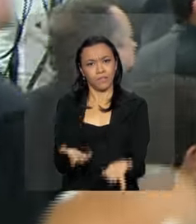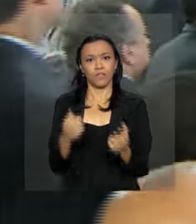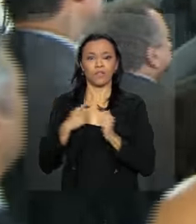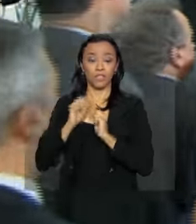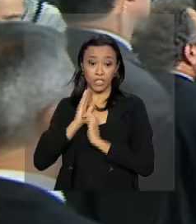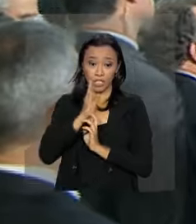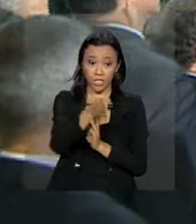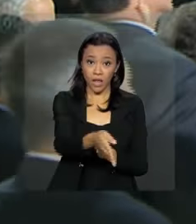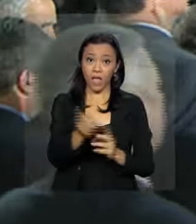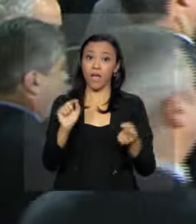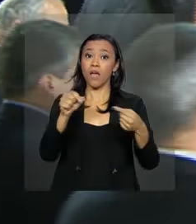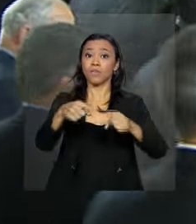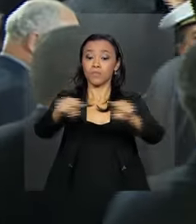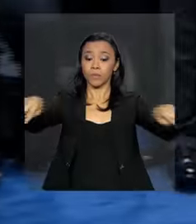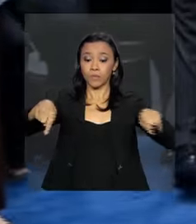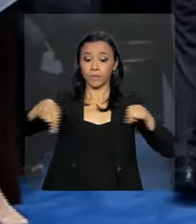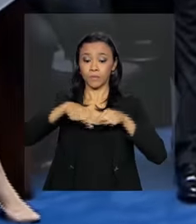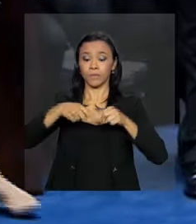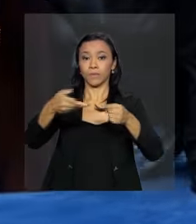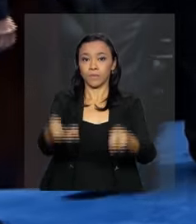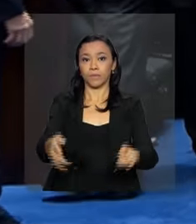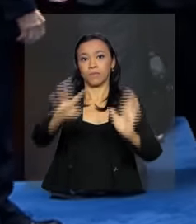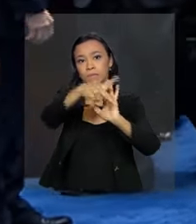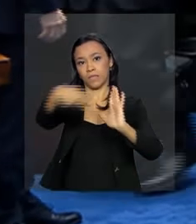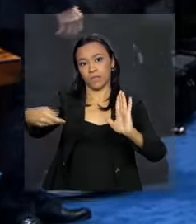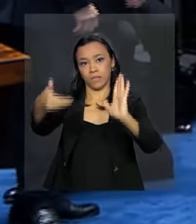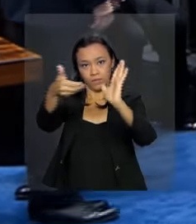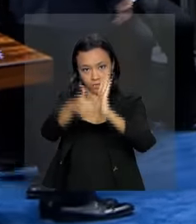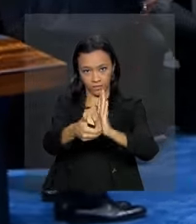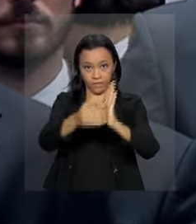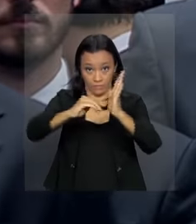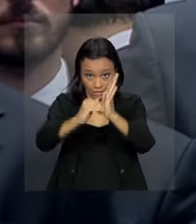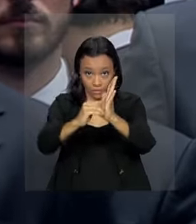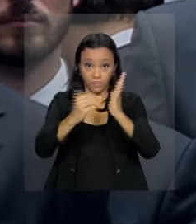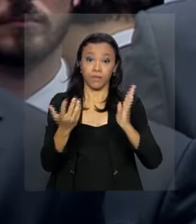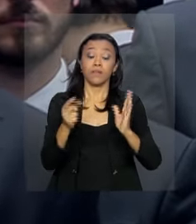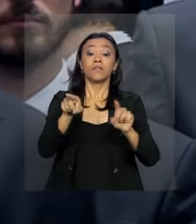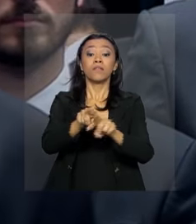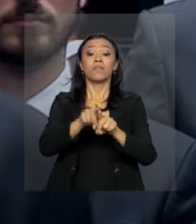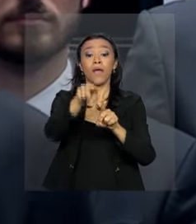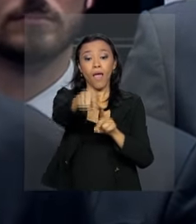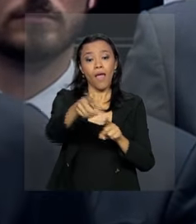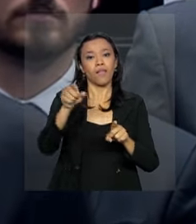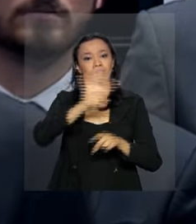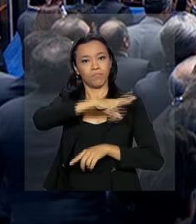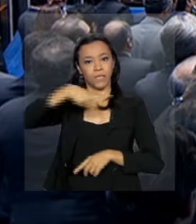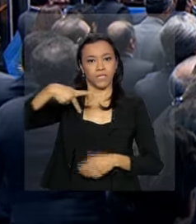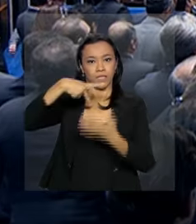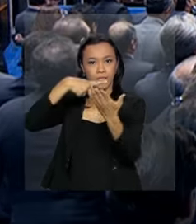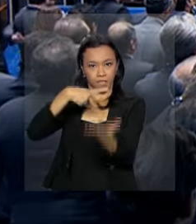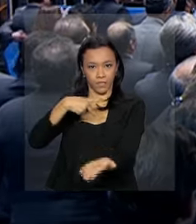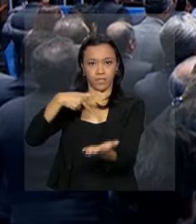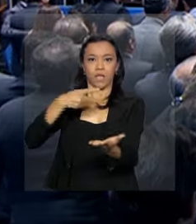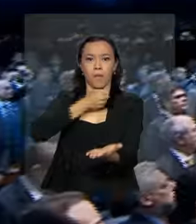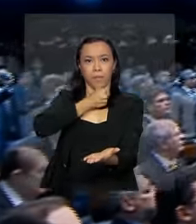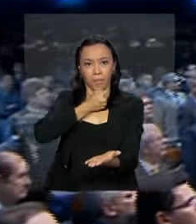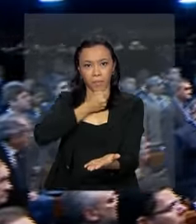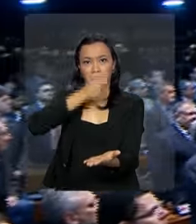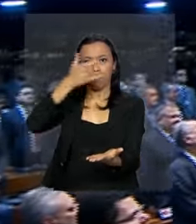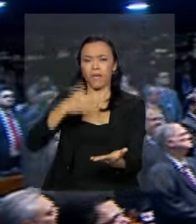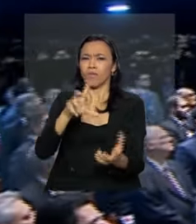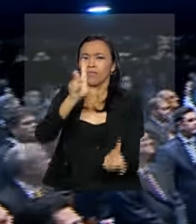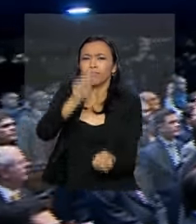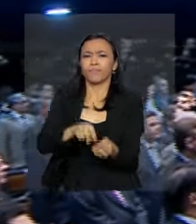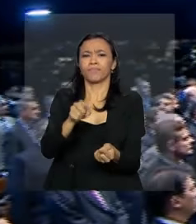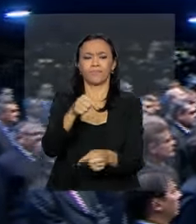gabinete da presidência do Senado. A cerimônia de posse foi comandada pelo presidente Renan Calheiros. Foi uma cerimônia curta com